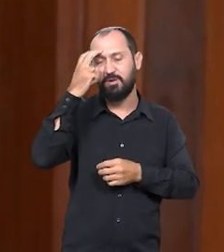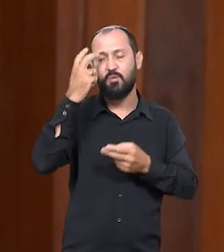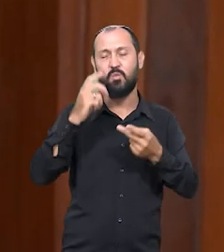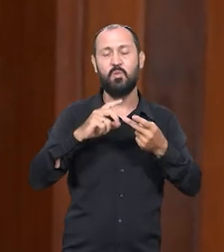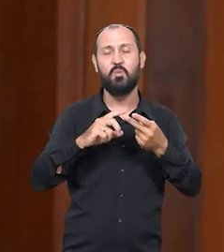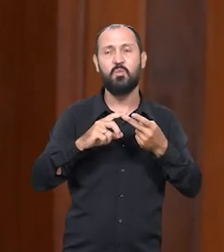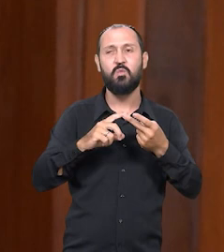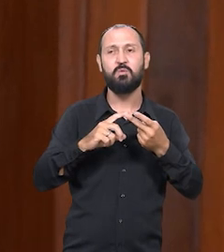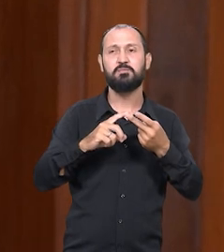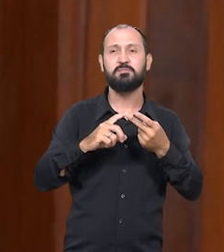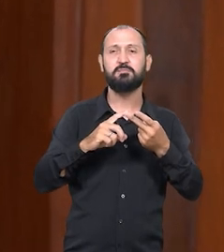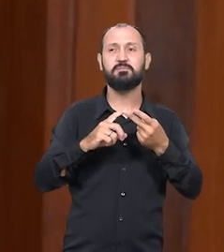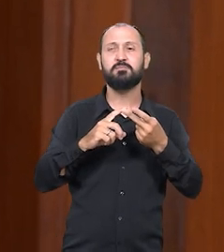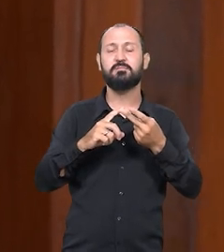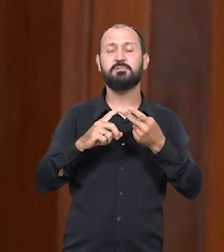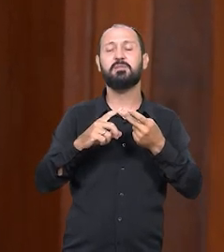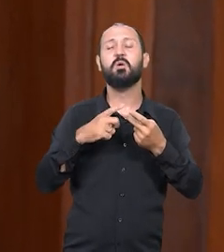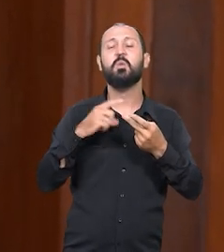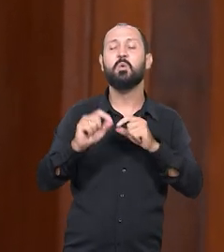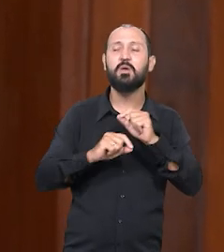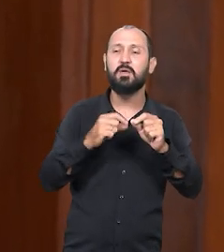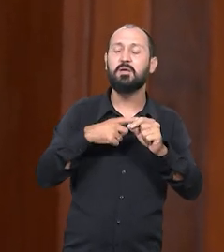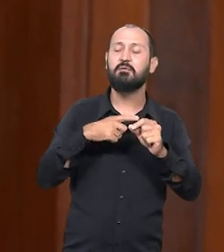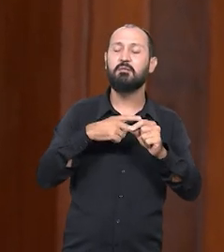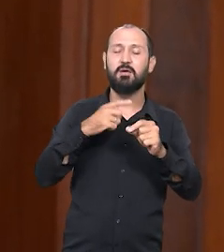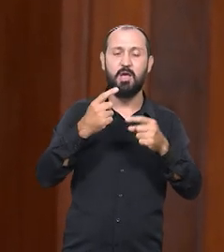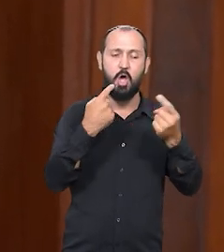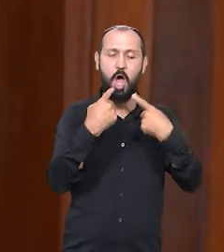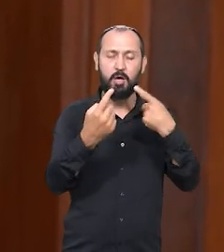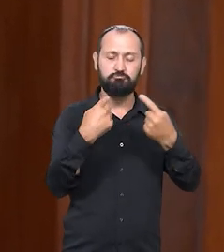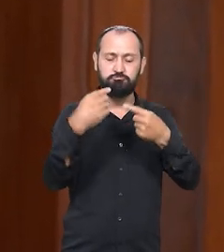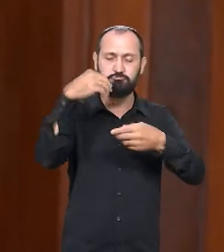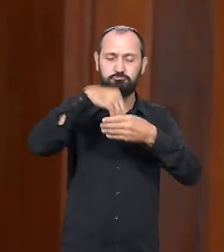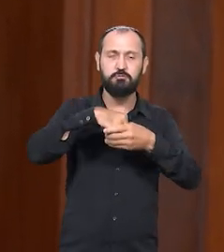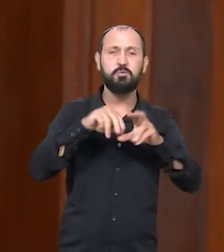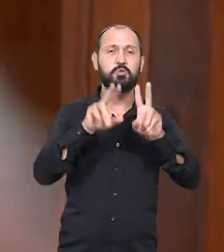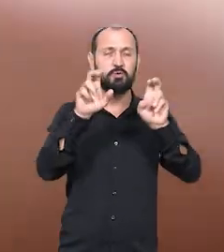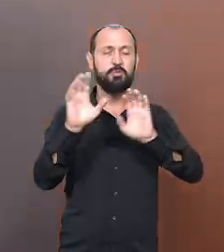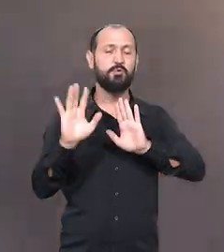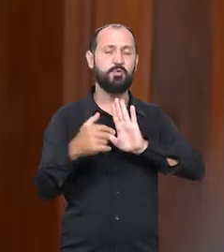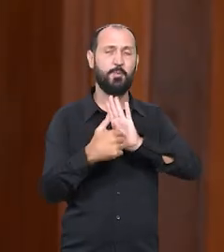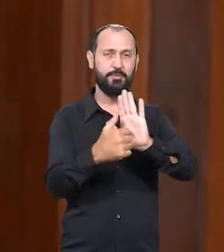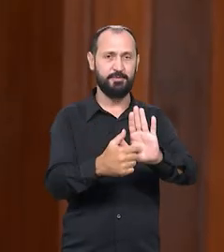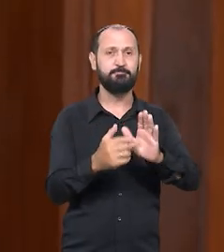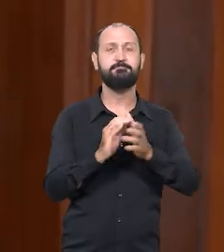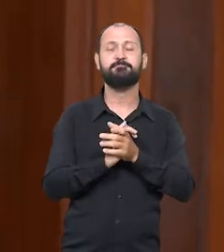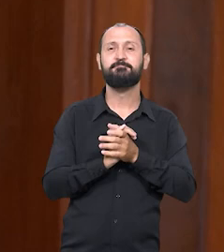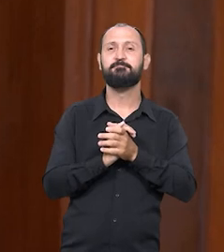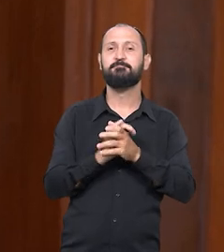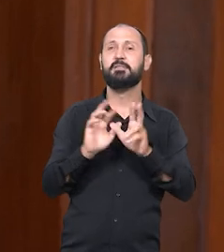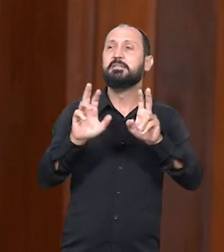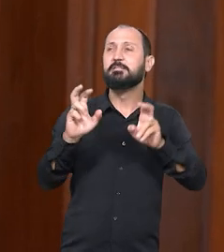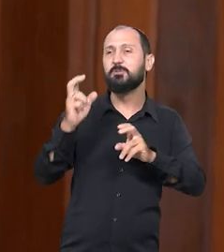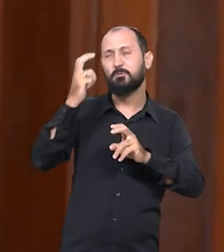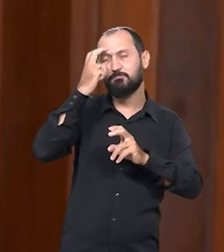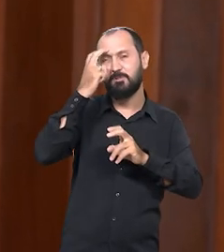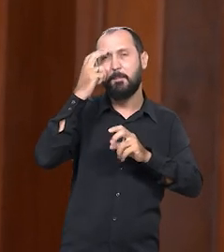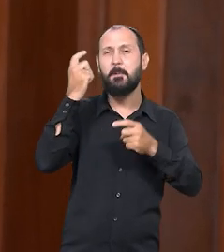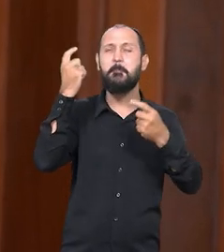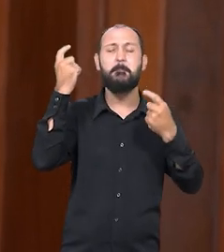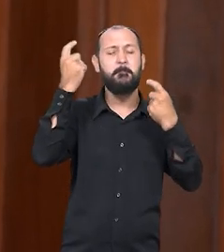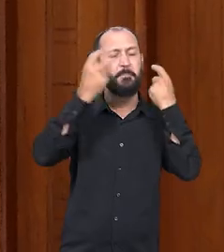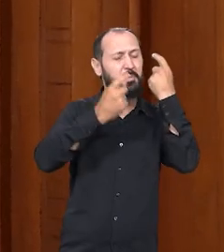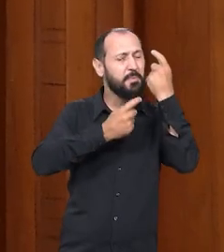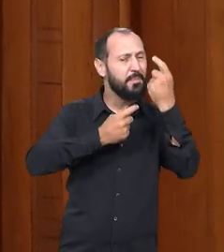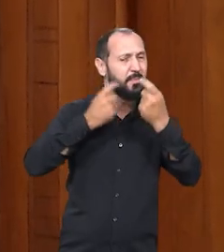relação realmente ao que tem que ser discutido aqui dentro da casa, justamente nessas áreas aí que eu acabei de dizer. Essa questão cultural me preocupa